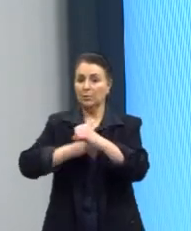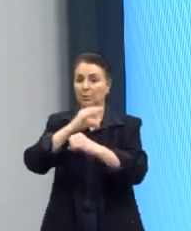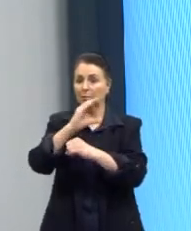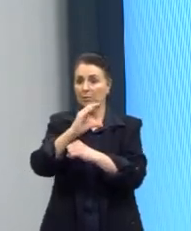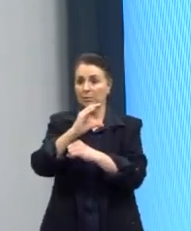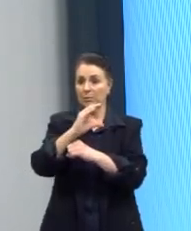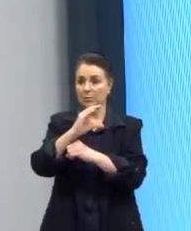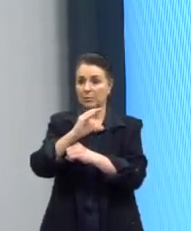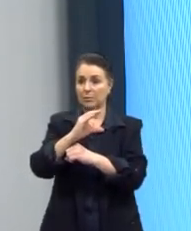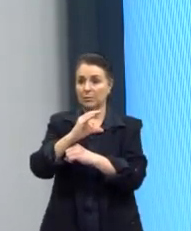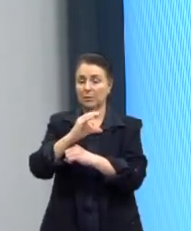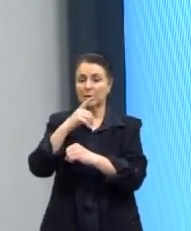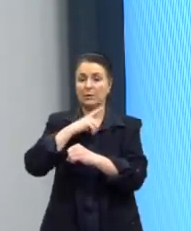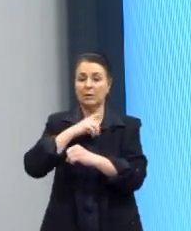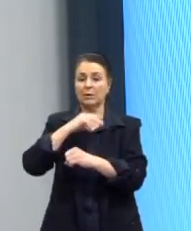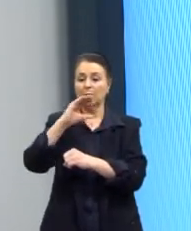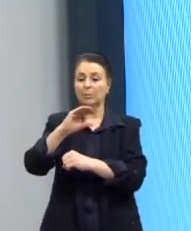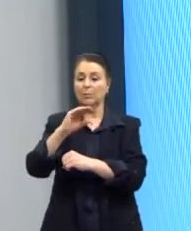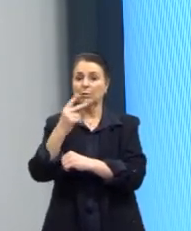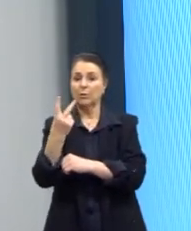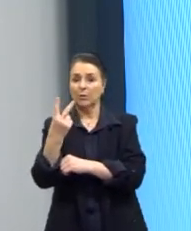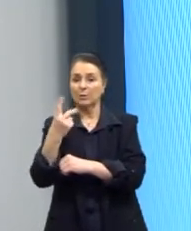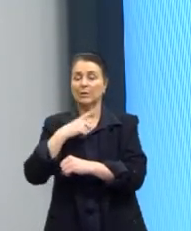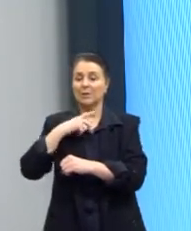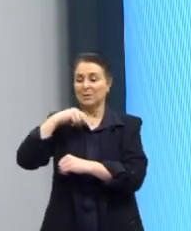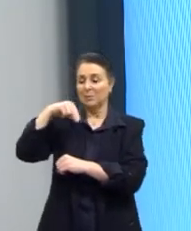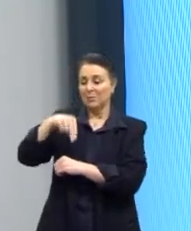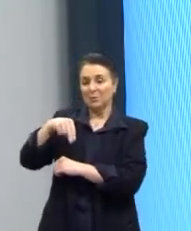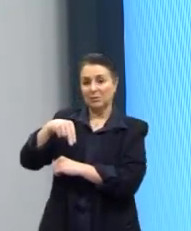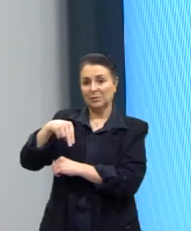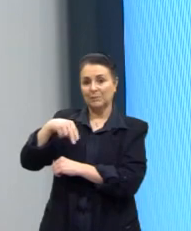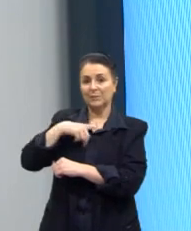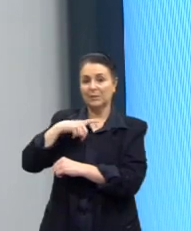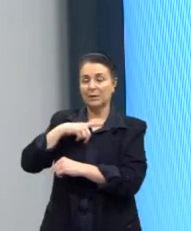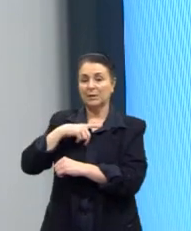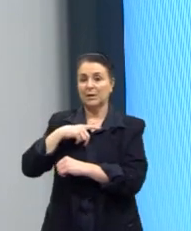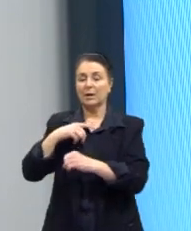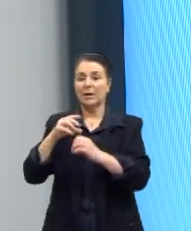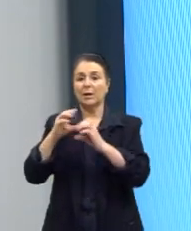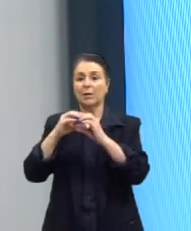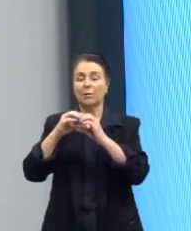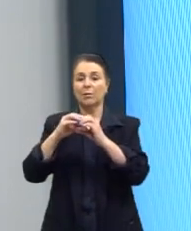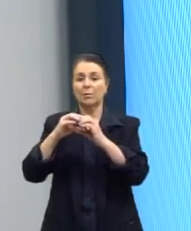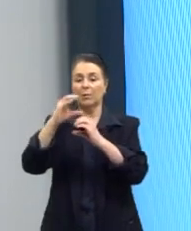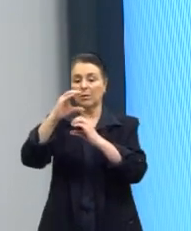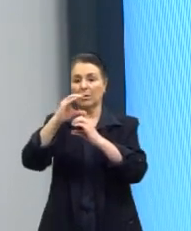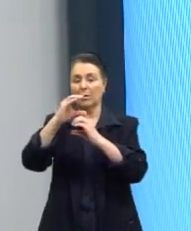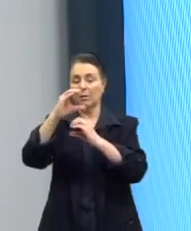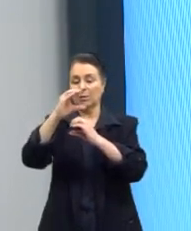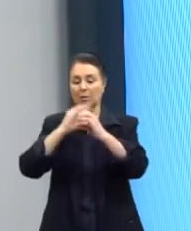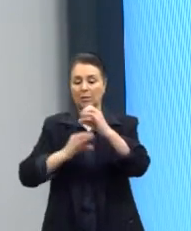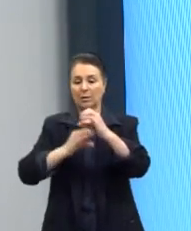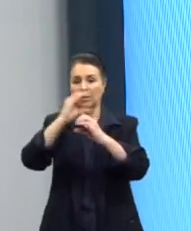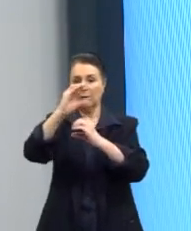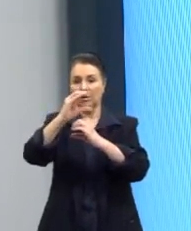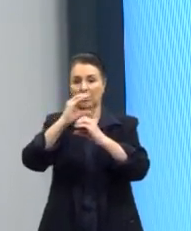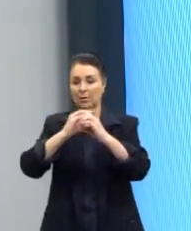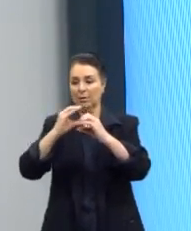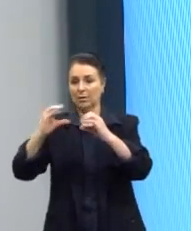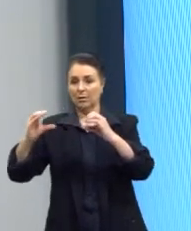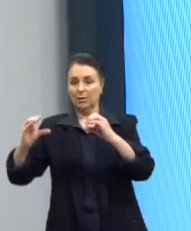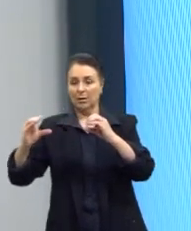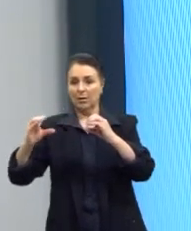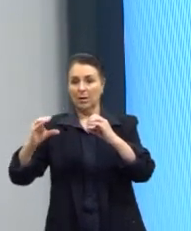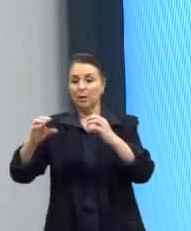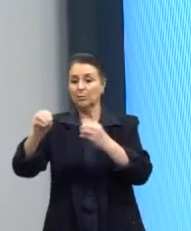tenho no carbono 2 a presença do nitrocomposto. Ele também vai ser uma cadeia homogênea, porque esse nitrocomposto vai